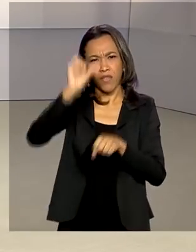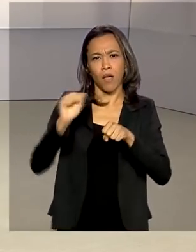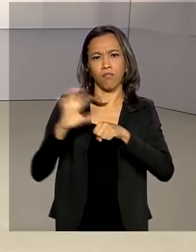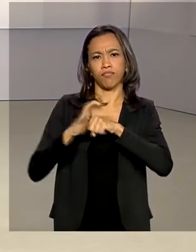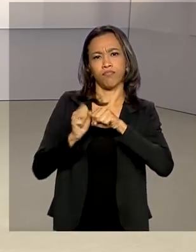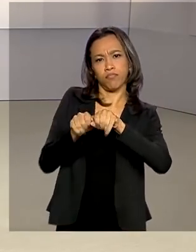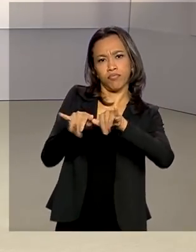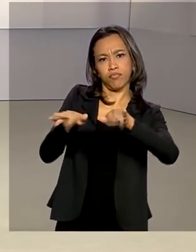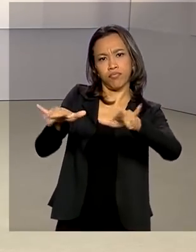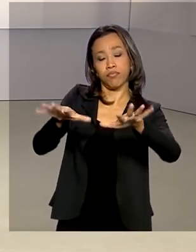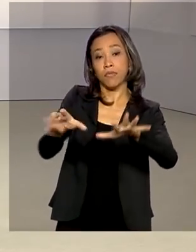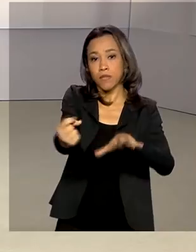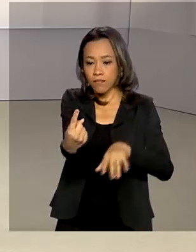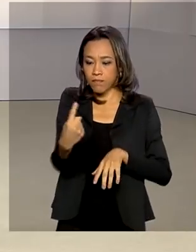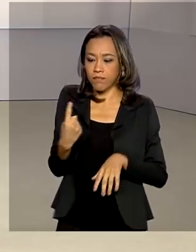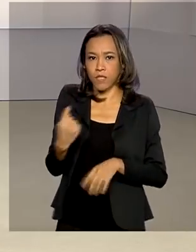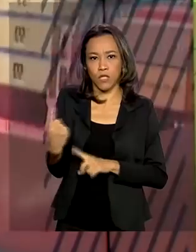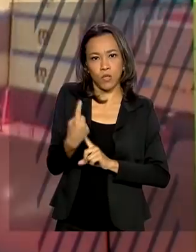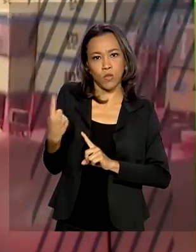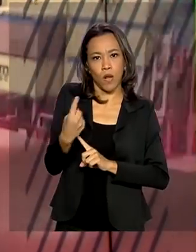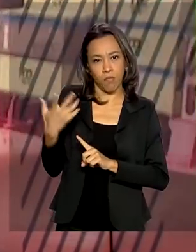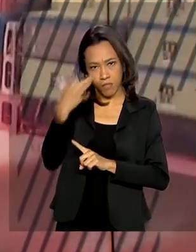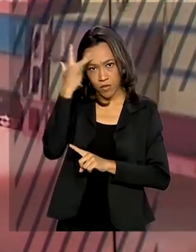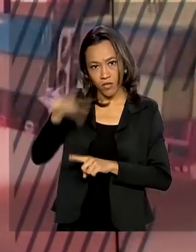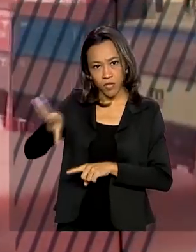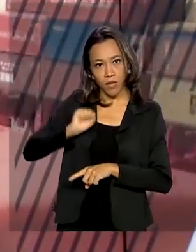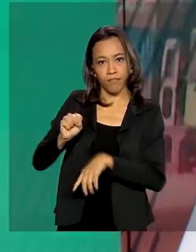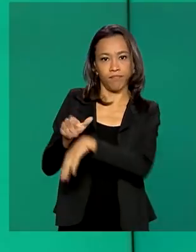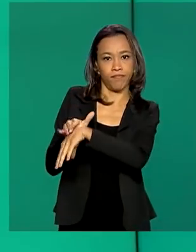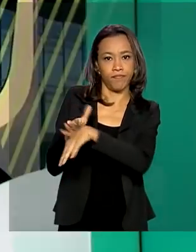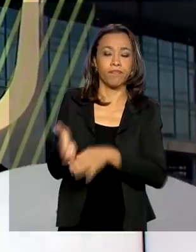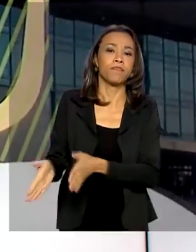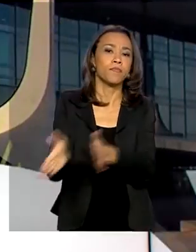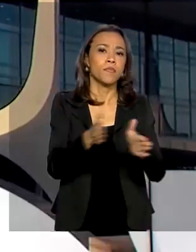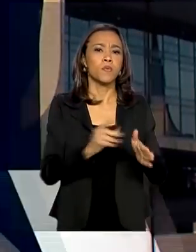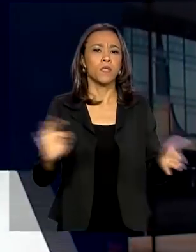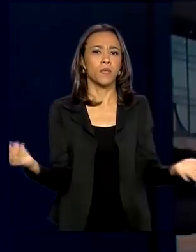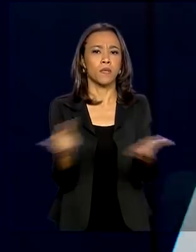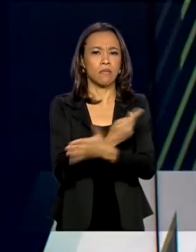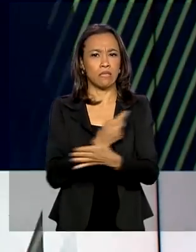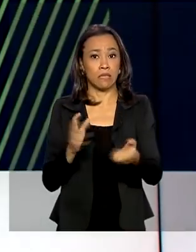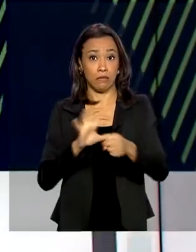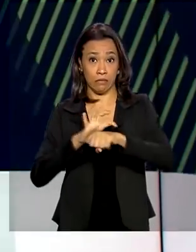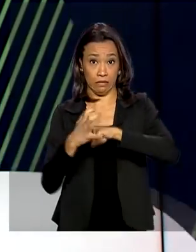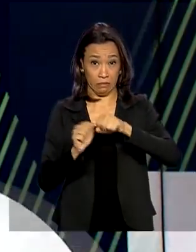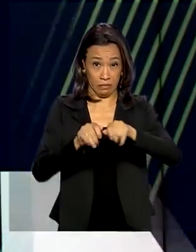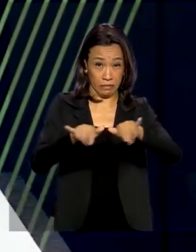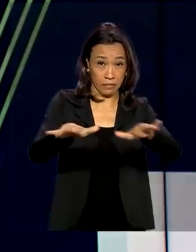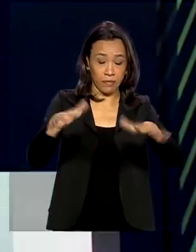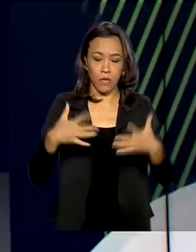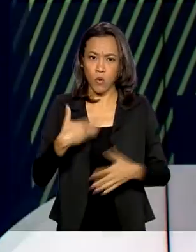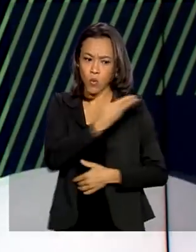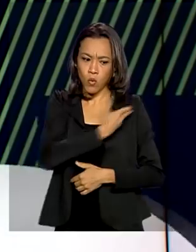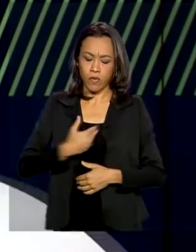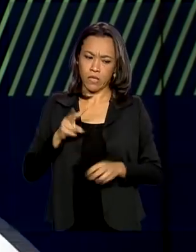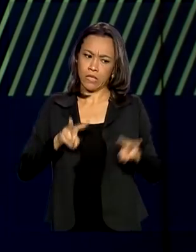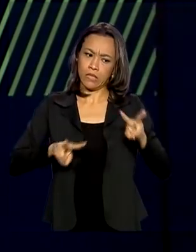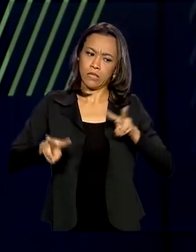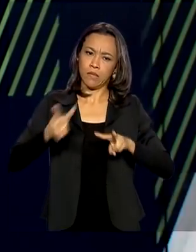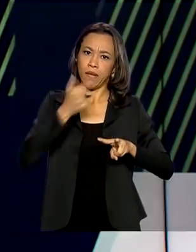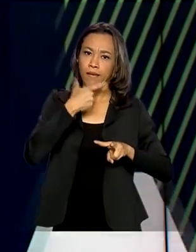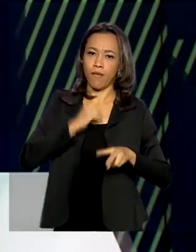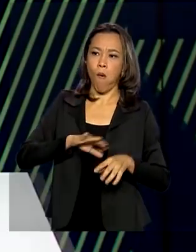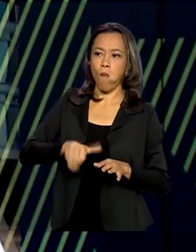isolar pessoas infectadas. E com a crise do novo coronavírus, o governo está de olho em quem quer lucrar com a